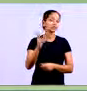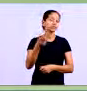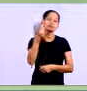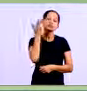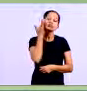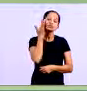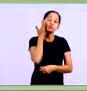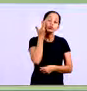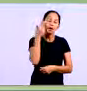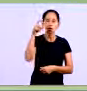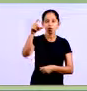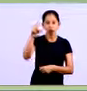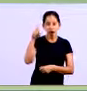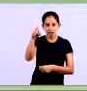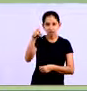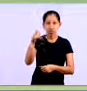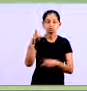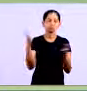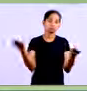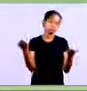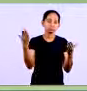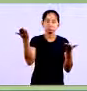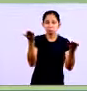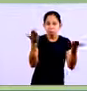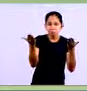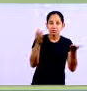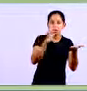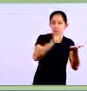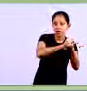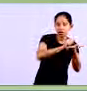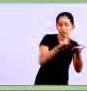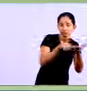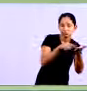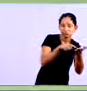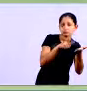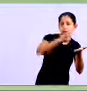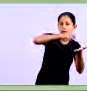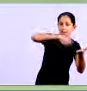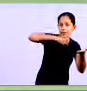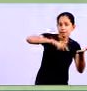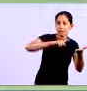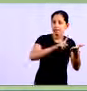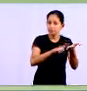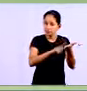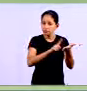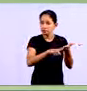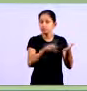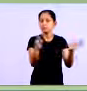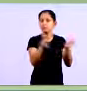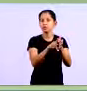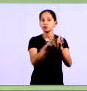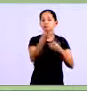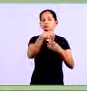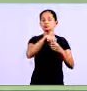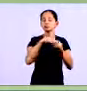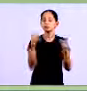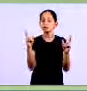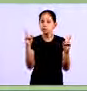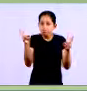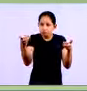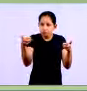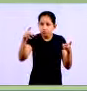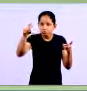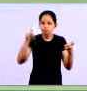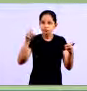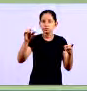já falei para vocês para conferir com sua movimentação e verificar se os débitos e os créditos realizados pelo banco são corretos e que